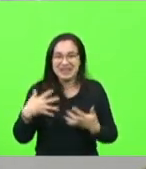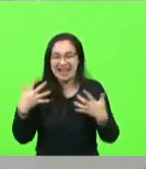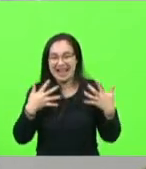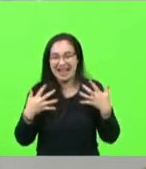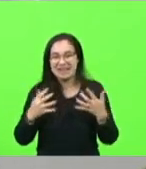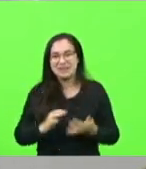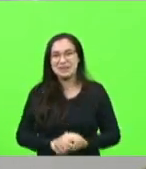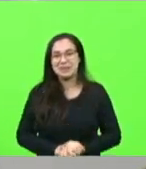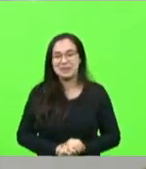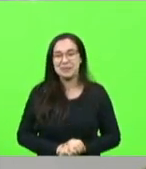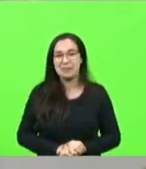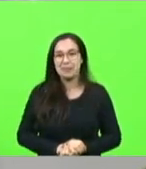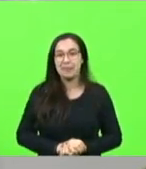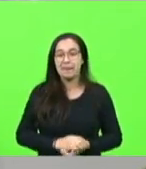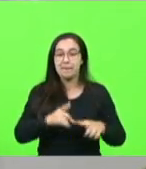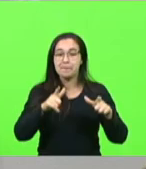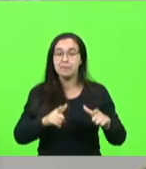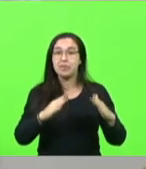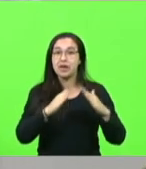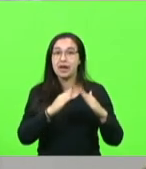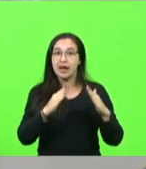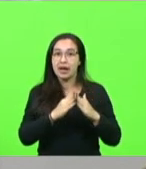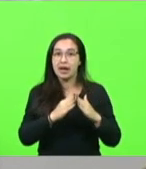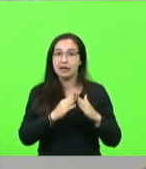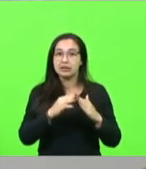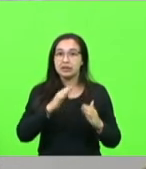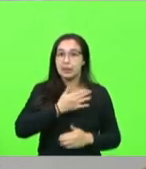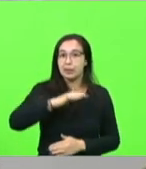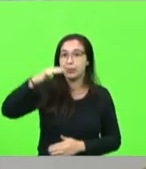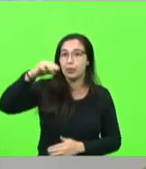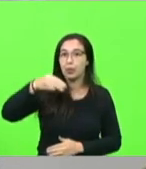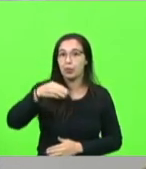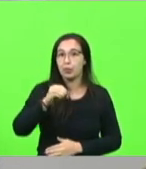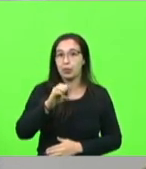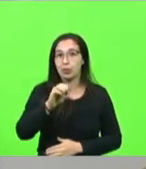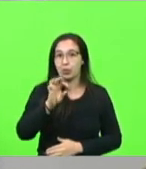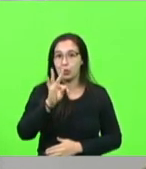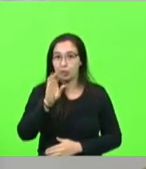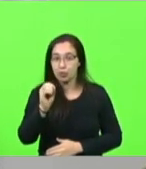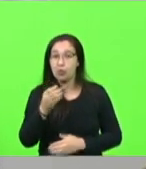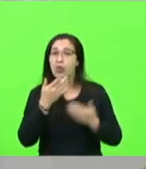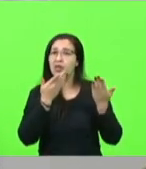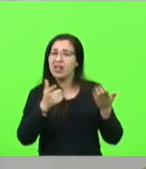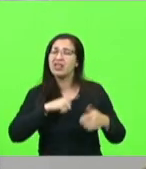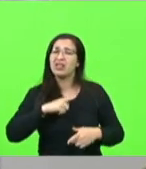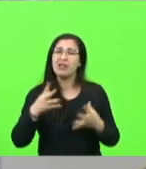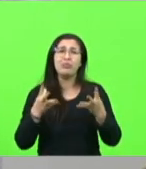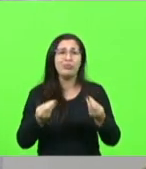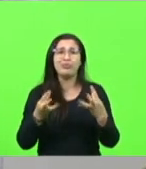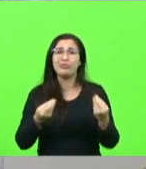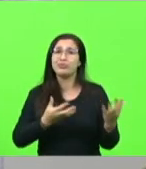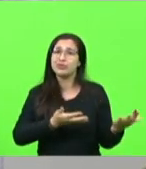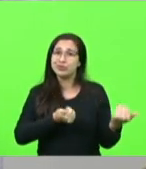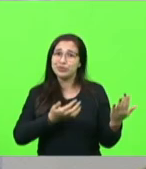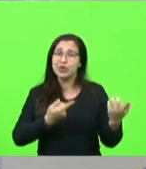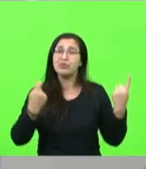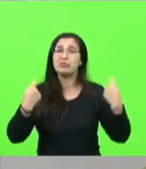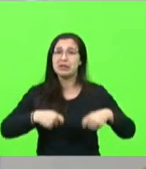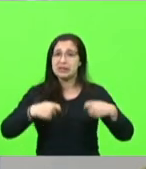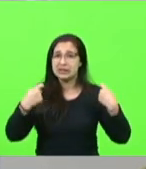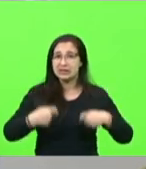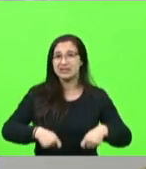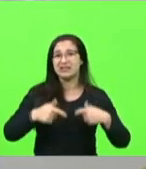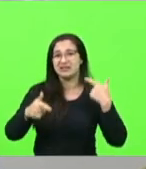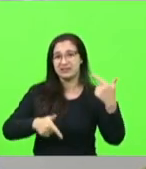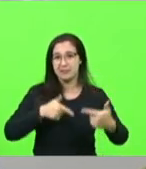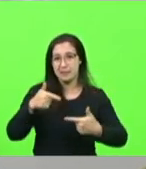moro na comunidade do Morro do Mocotó, e a gente tem muitos jovens precisando, necessitando de estar nesse meio